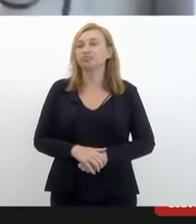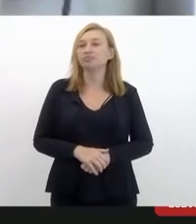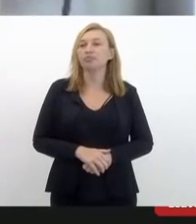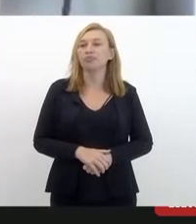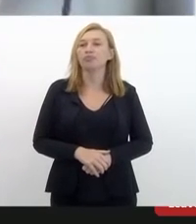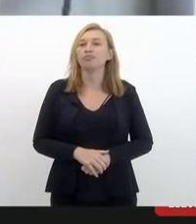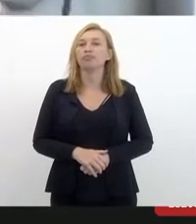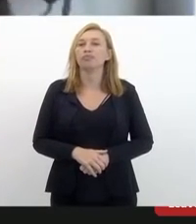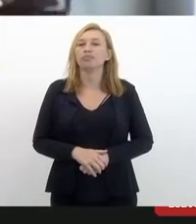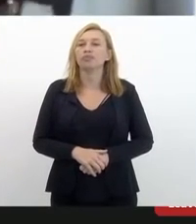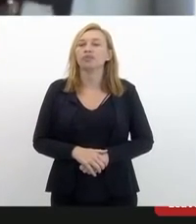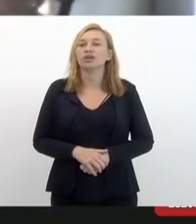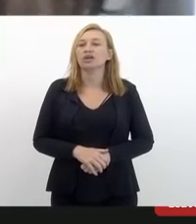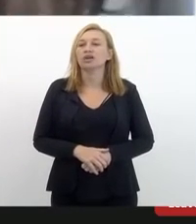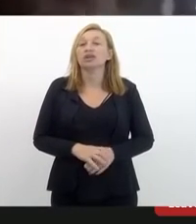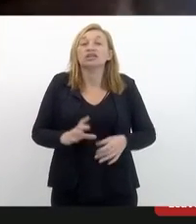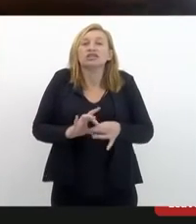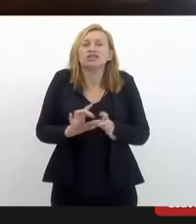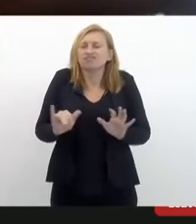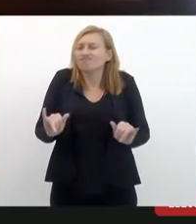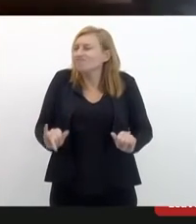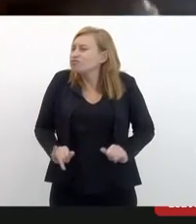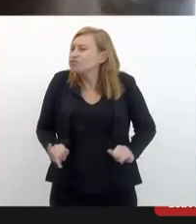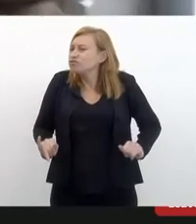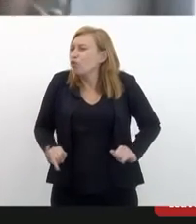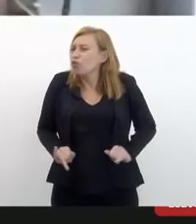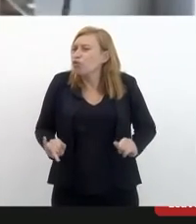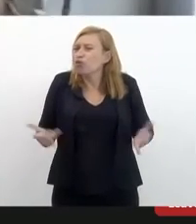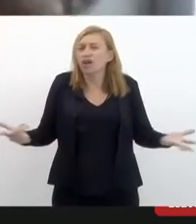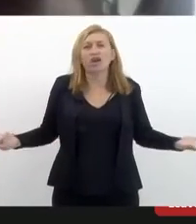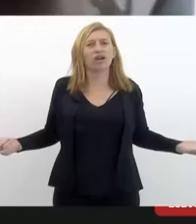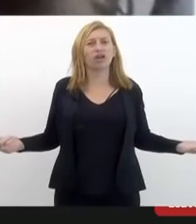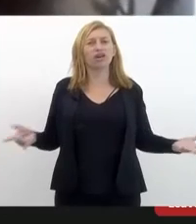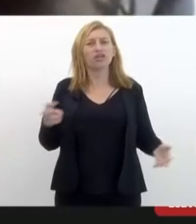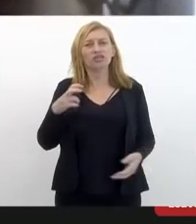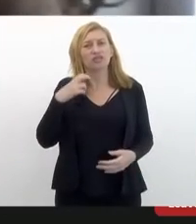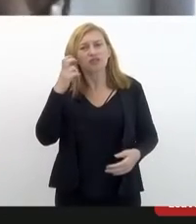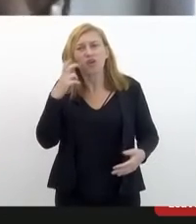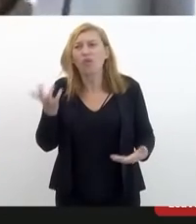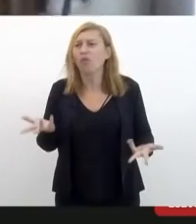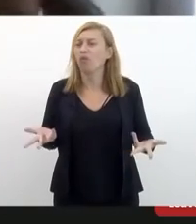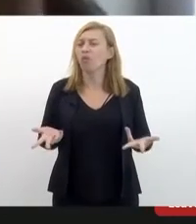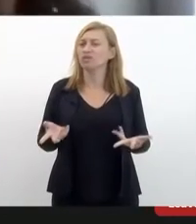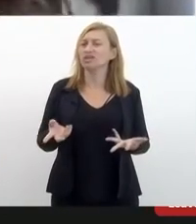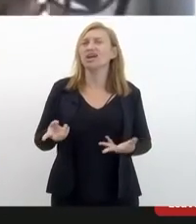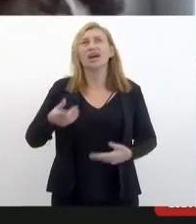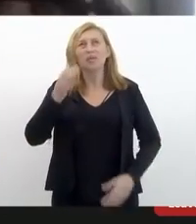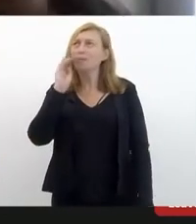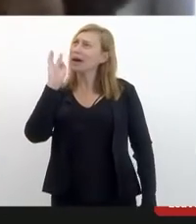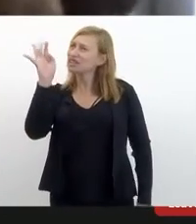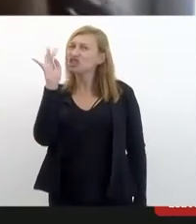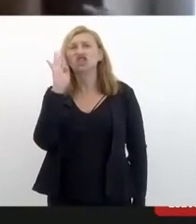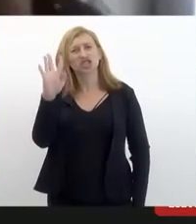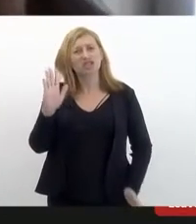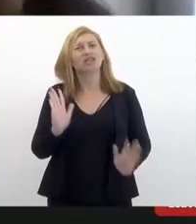assim, deixá-los de sofrer constrangimento, porque é um constrangimento, imagine, eu já, agora,